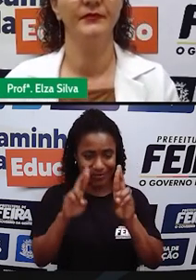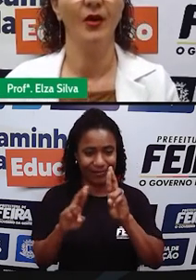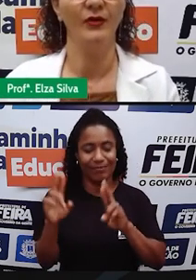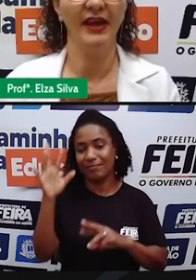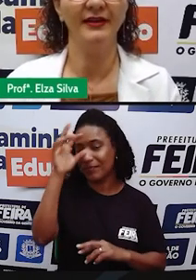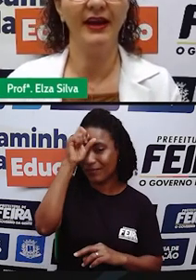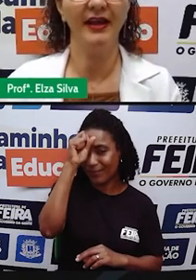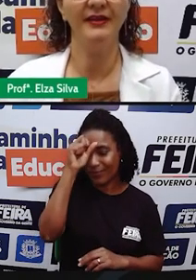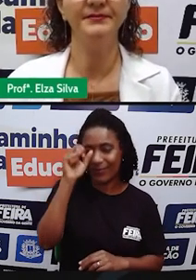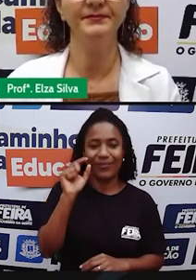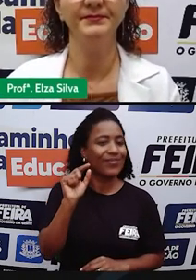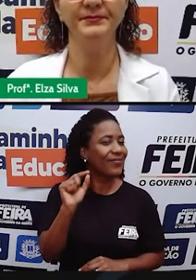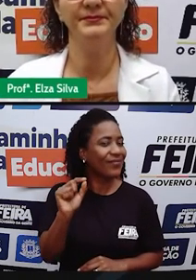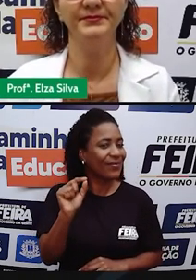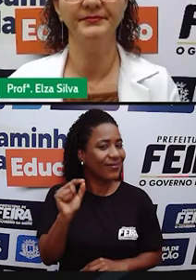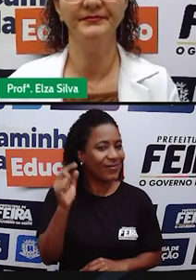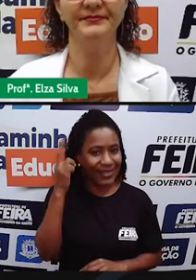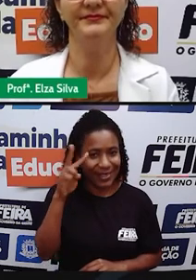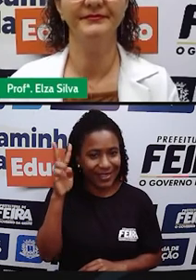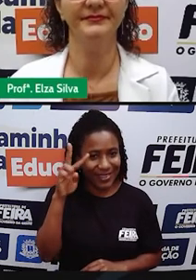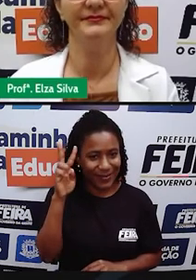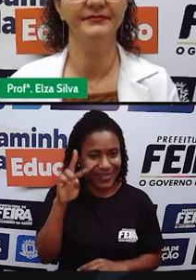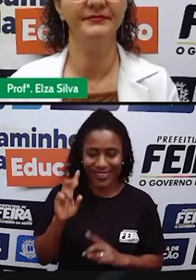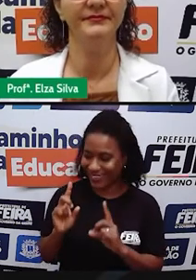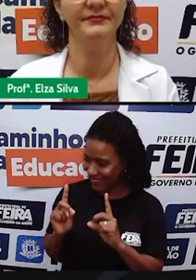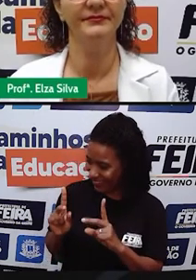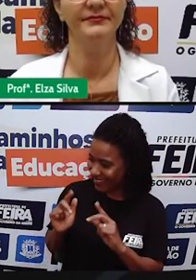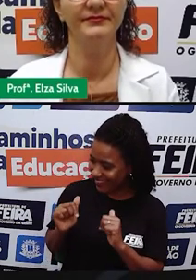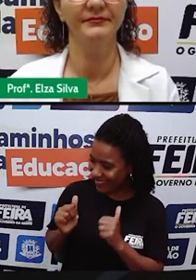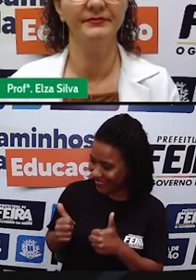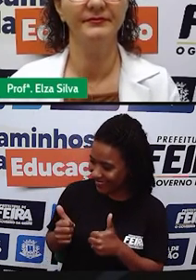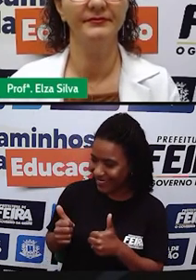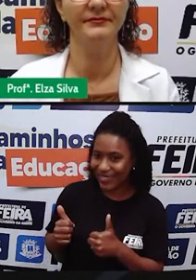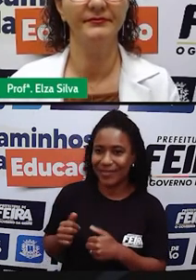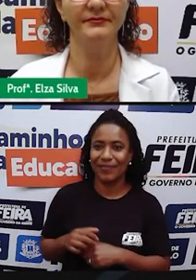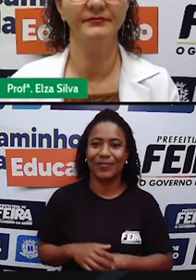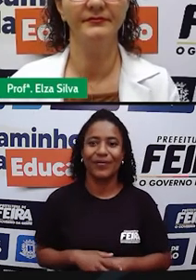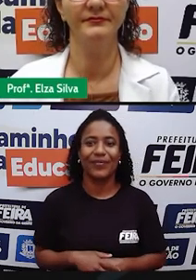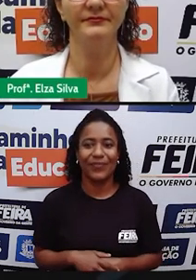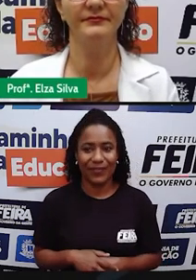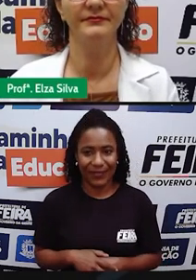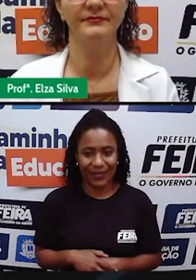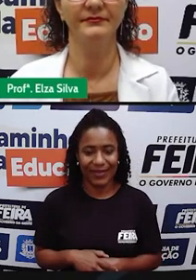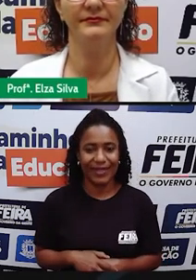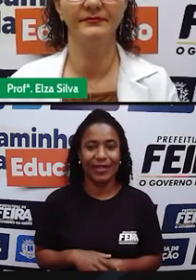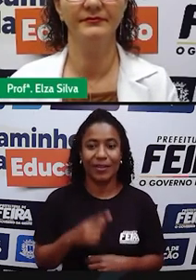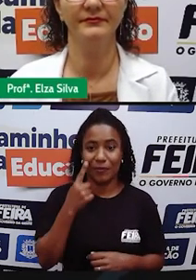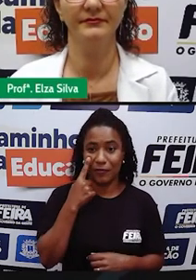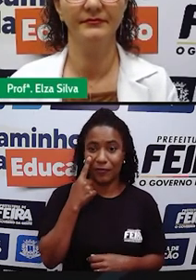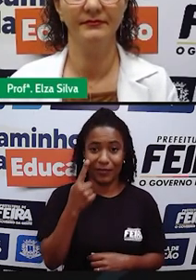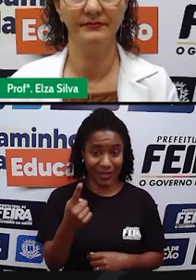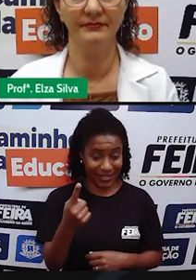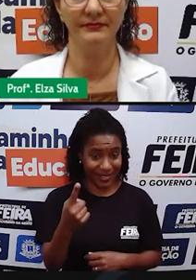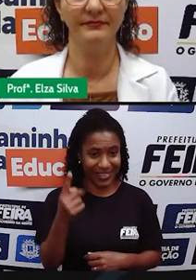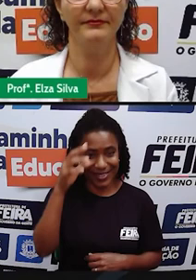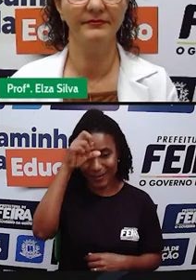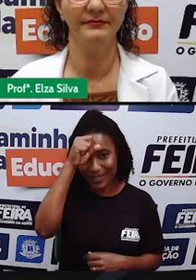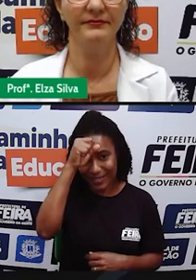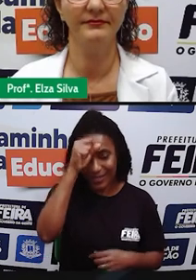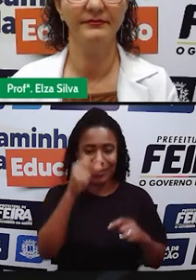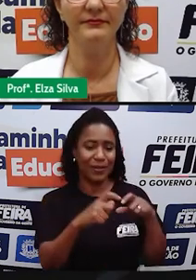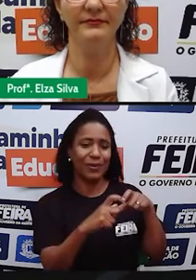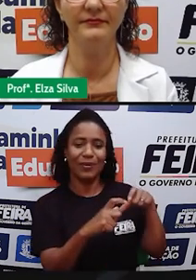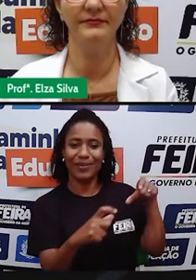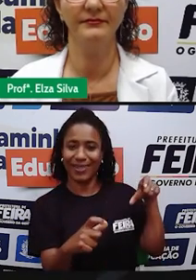Ok, Dréia? Ok So No ingresso ou no ticket podemos encontrar informações